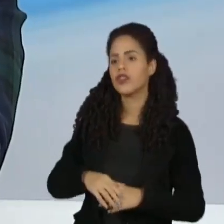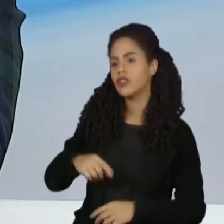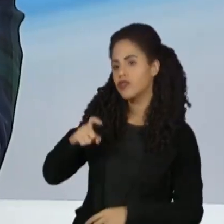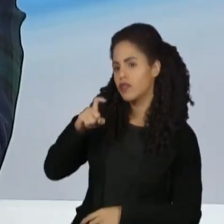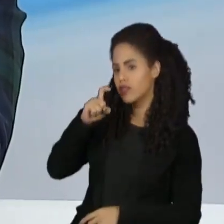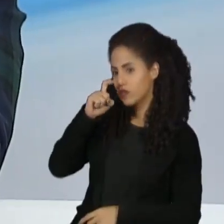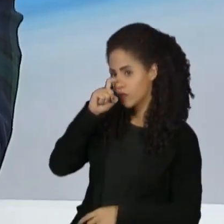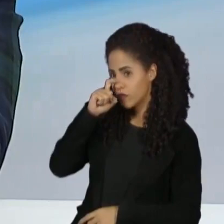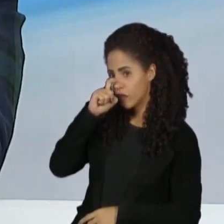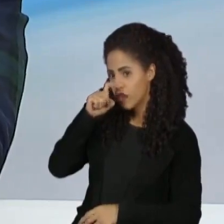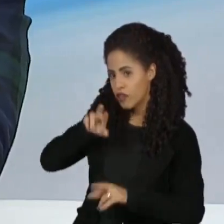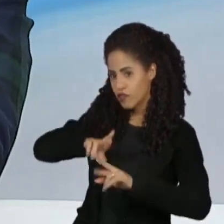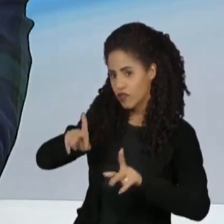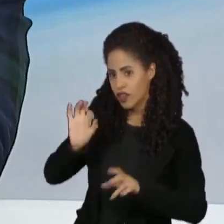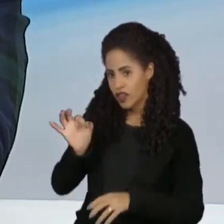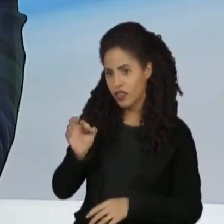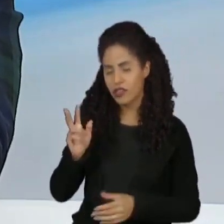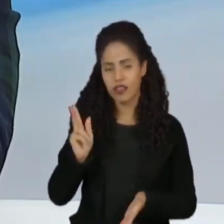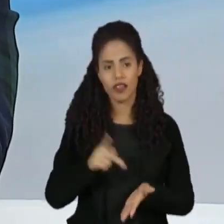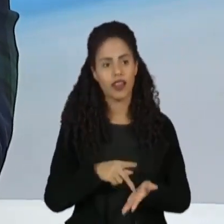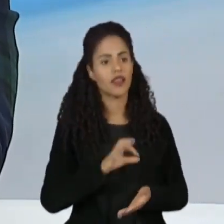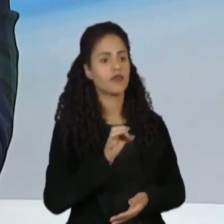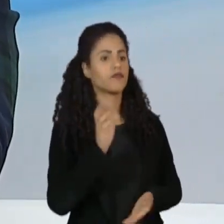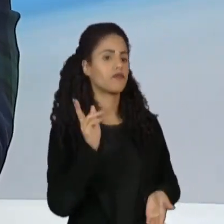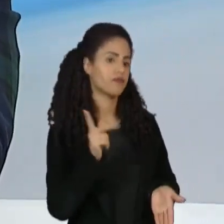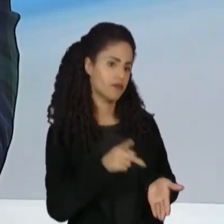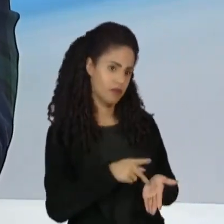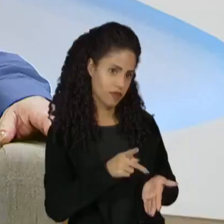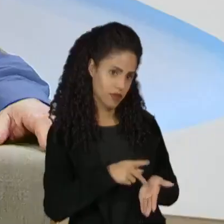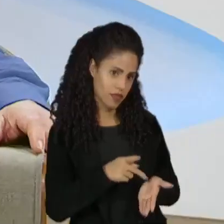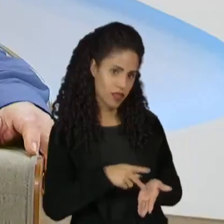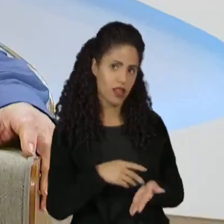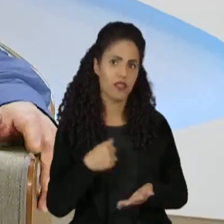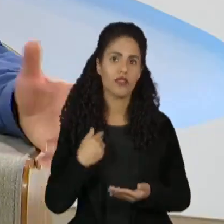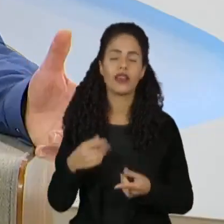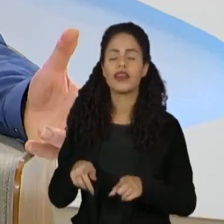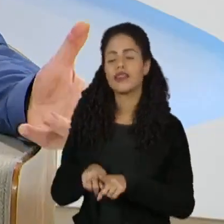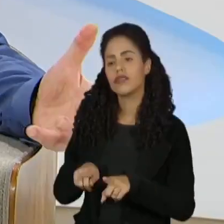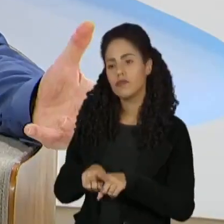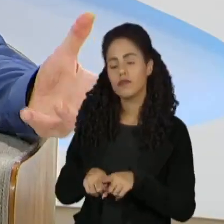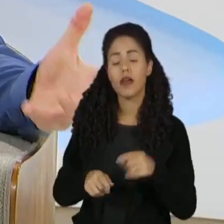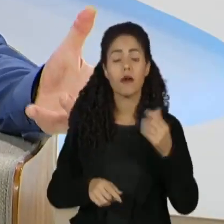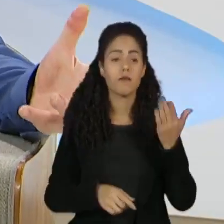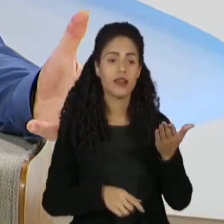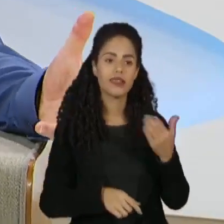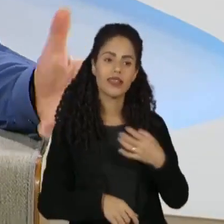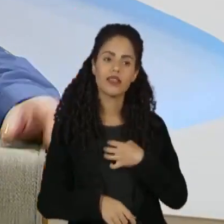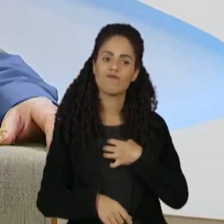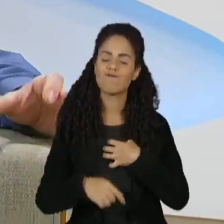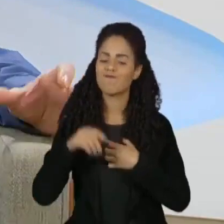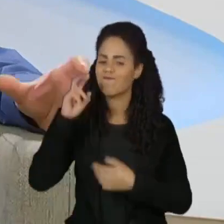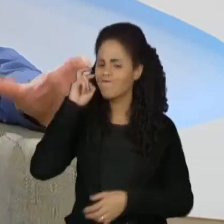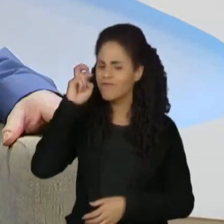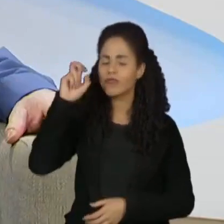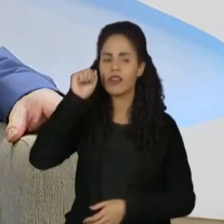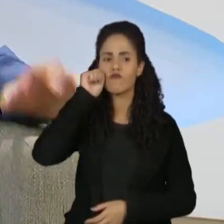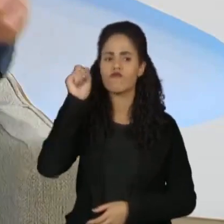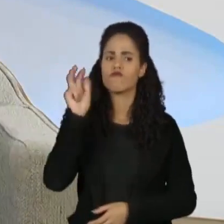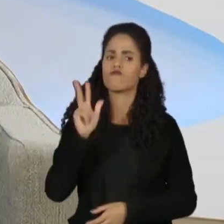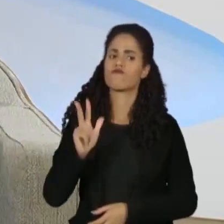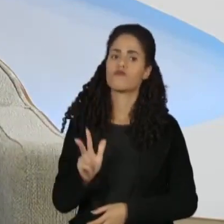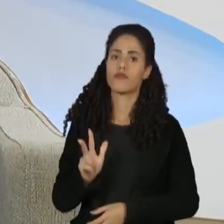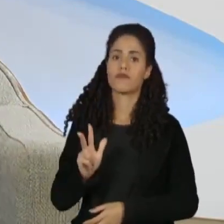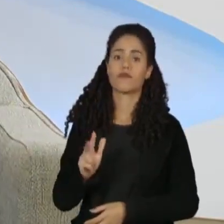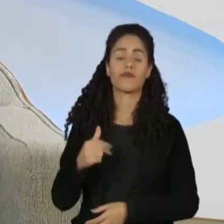faz tão dramático. Exato. E o Adoniran... E comove também. E comove? o Adoniran, ele tem essa inteligência, quer dizer,